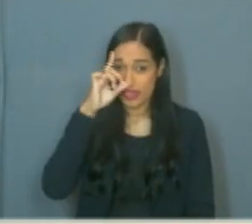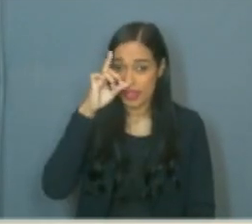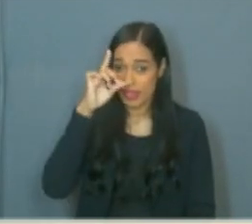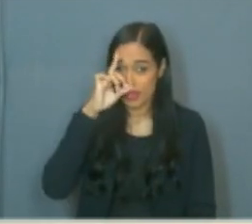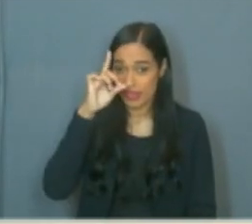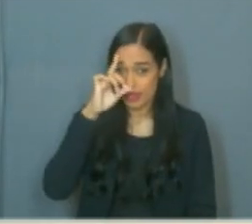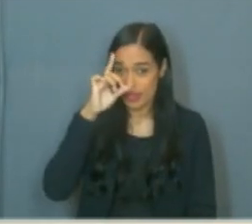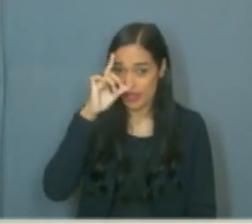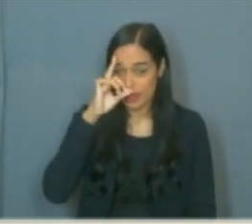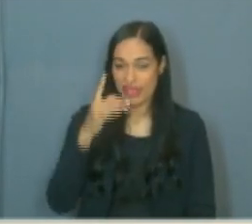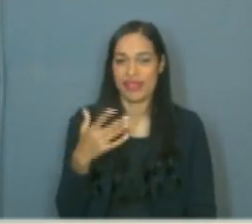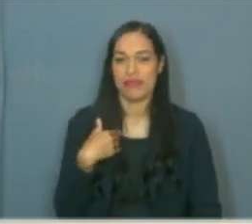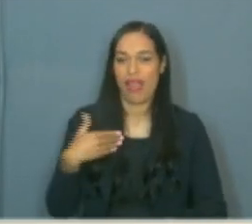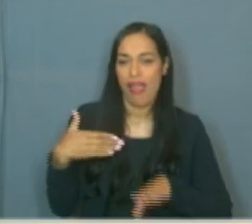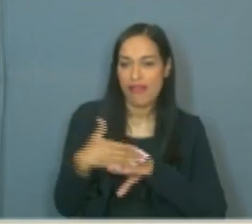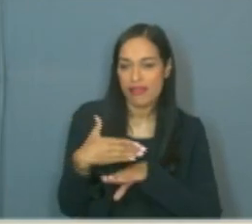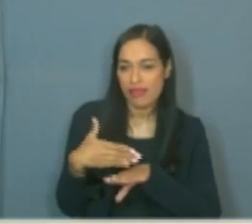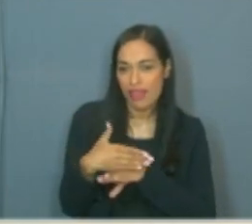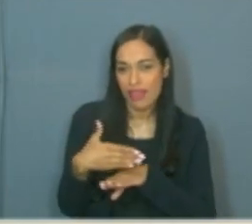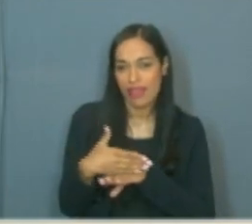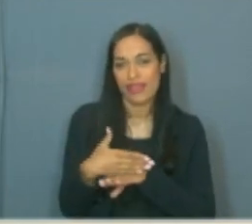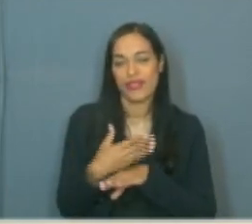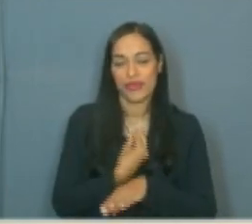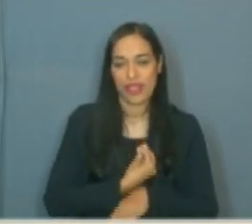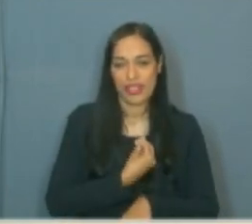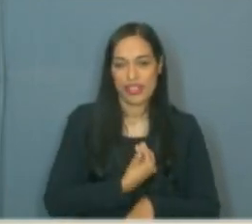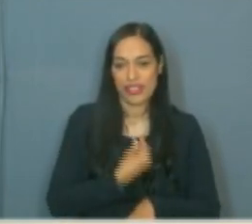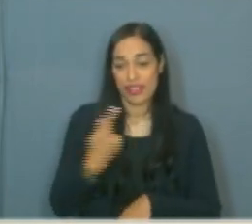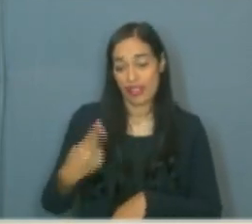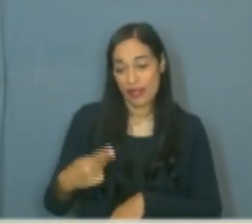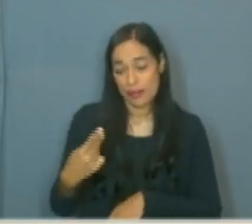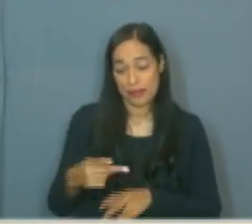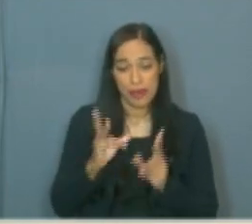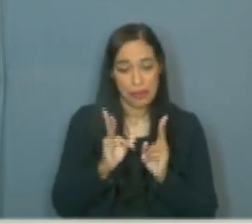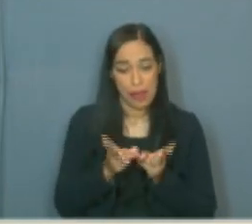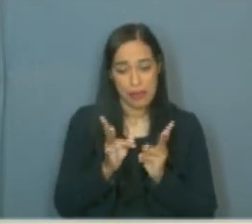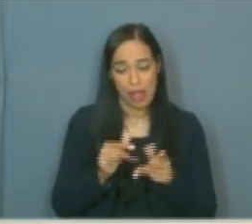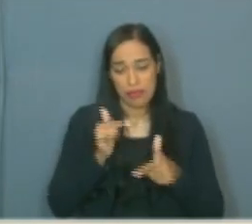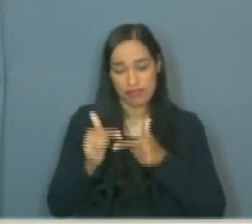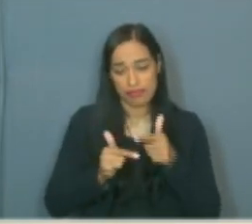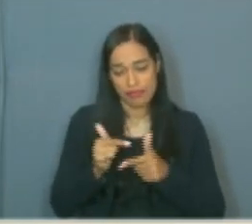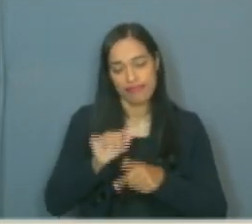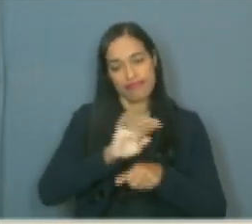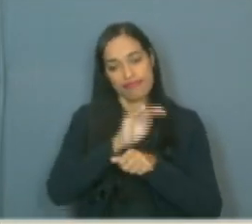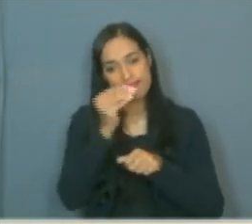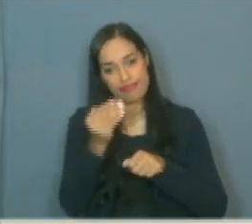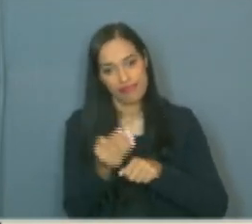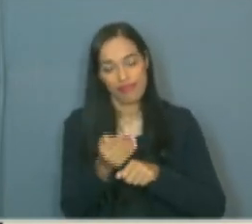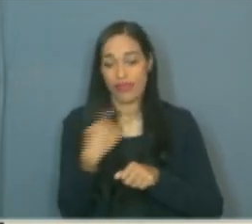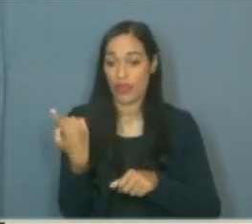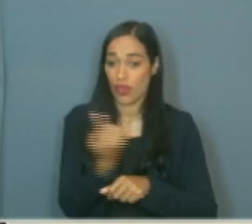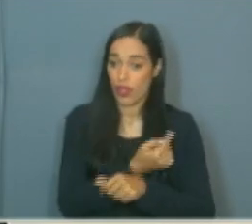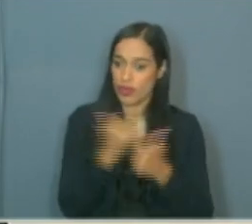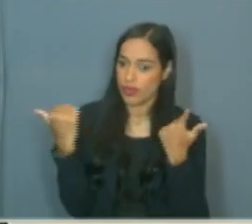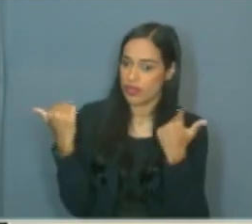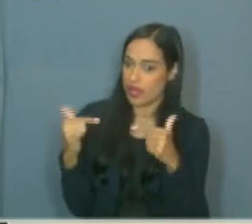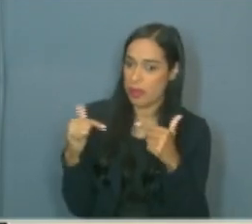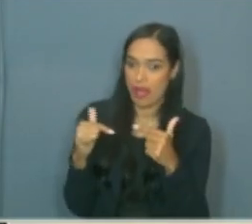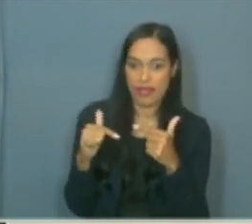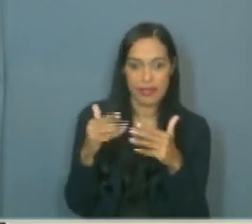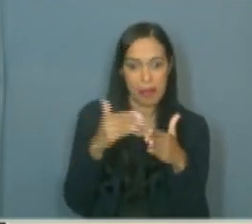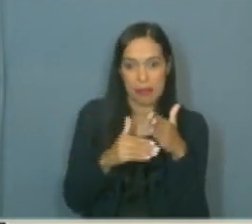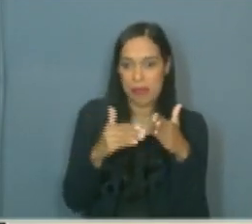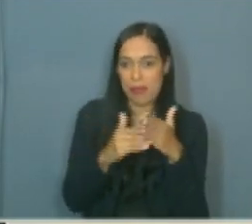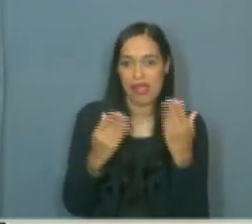viabilizarem a existência dessa casa. Sem vocês, nosso trabalho não seria possível.